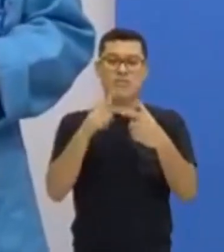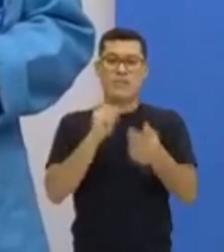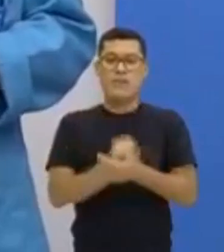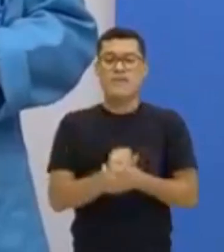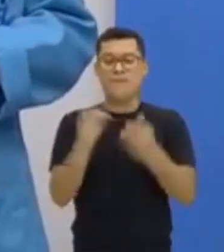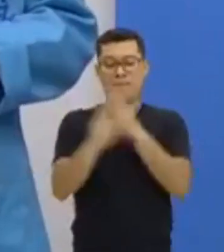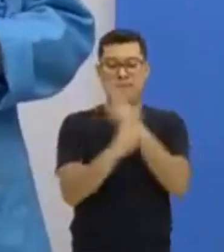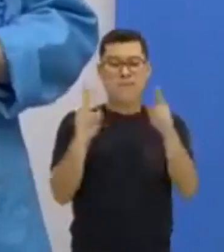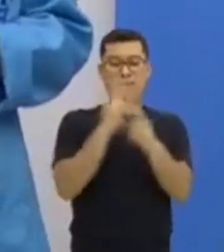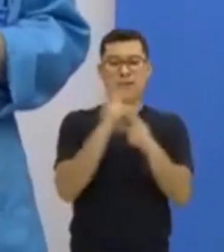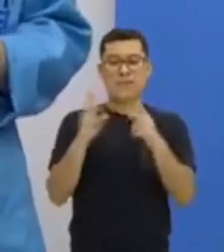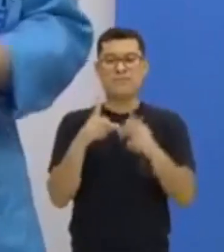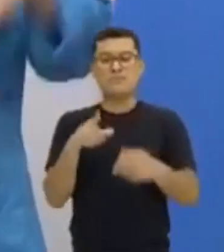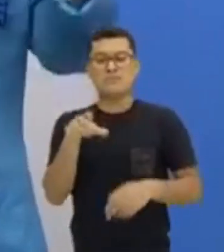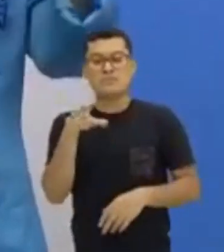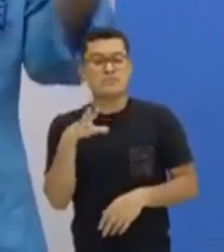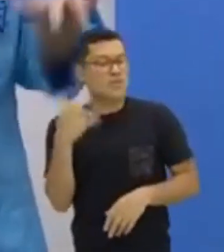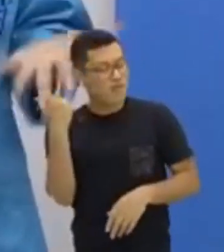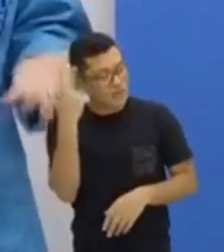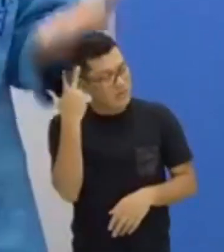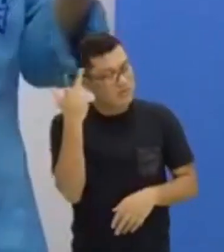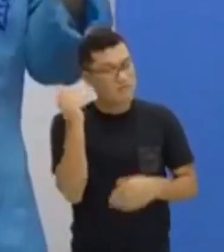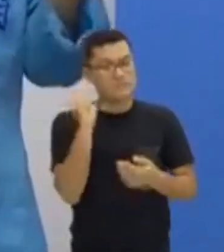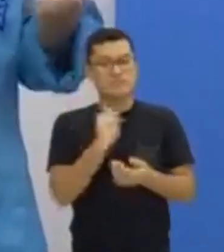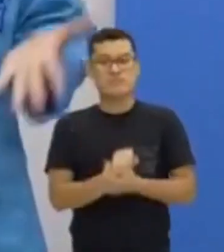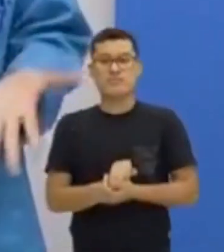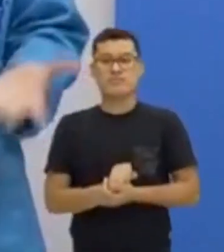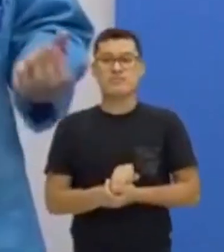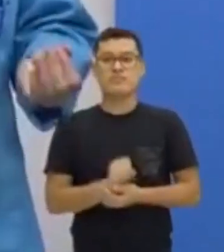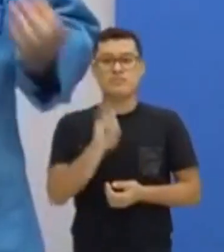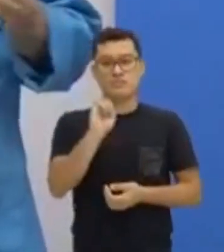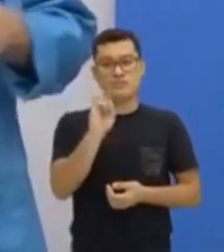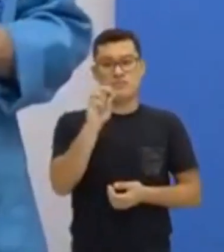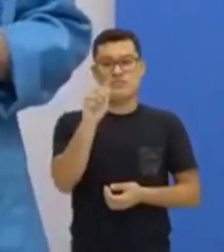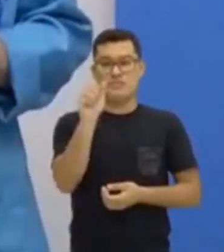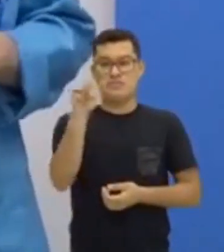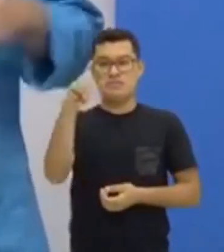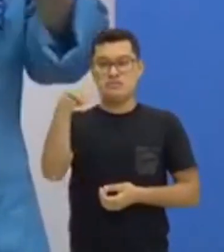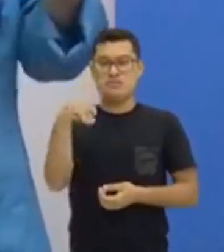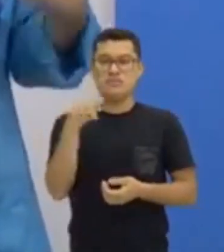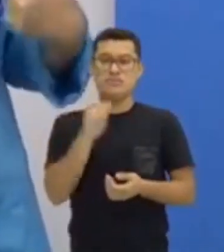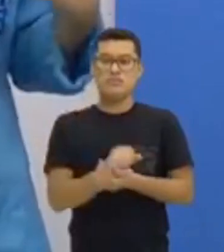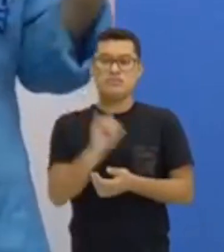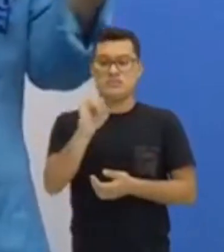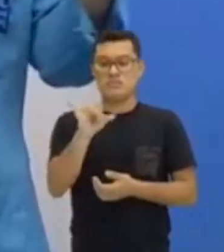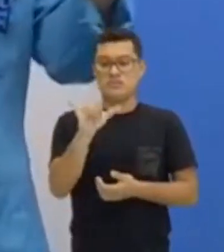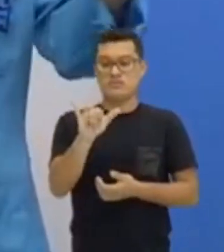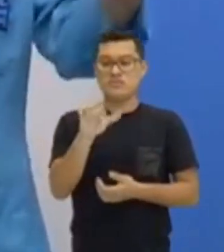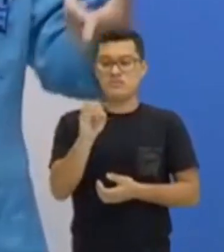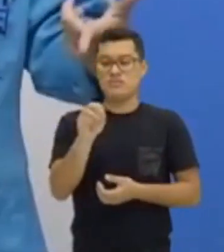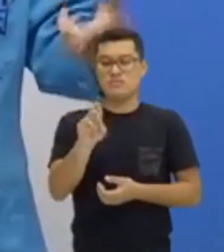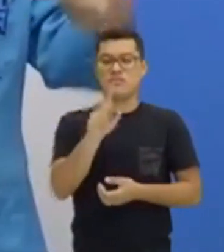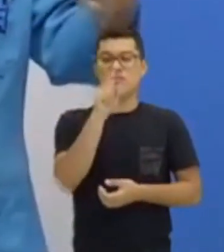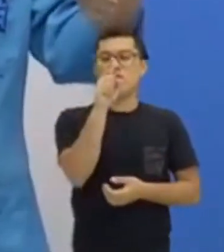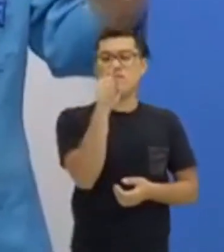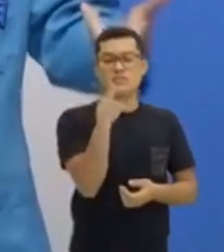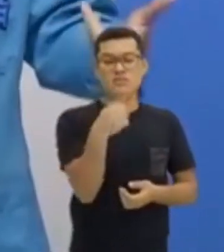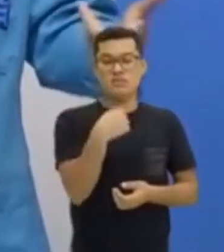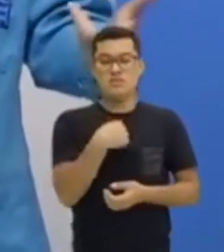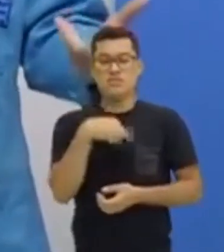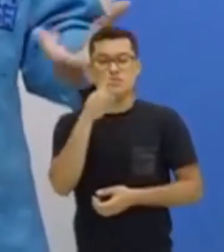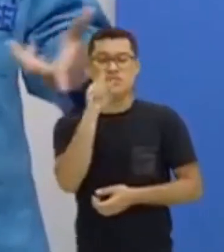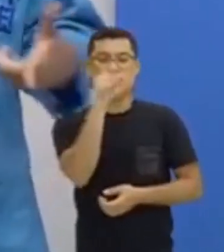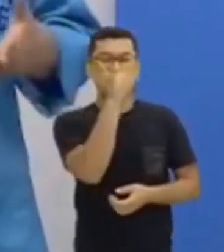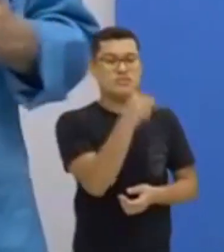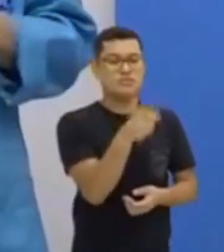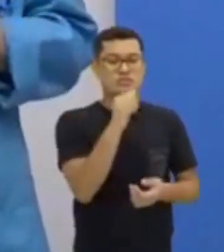relação, ela tem que ser natural. I am, you are, he is. Eu sou, você é e ele é.